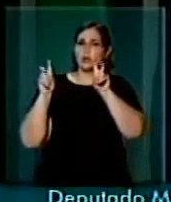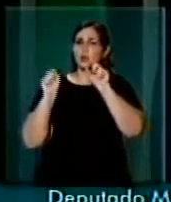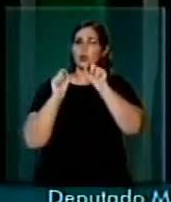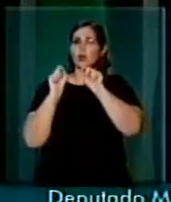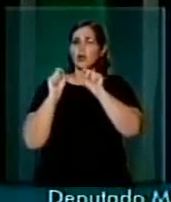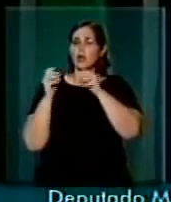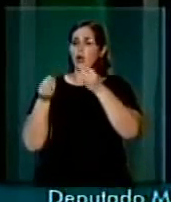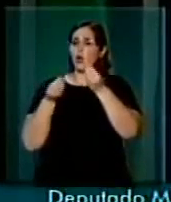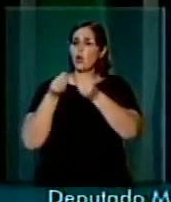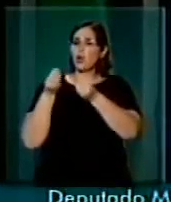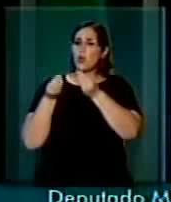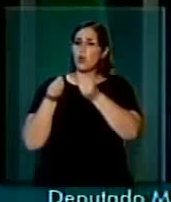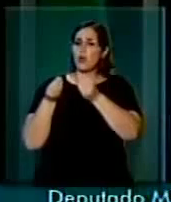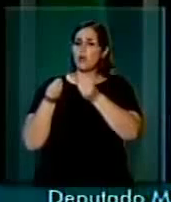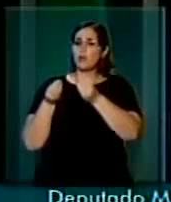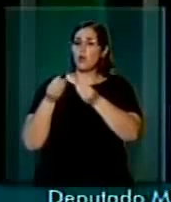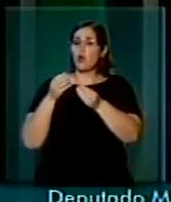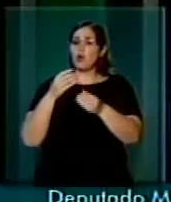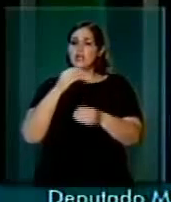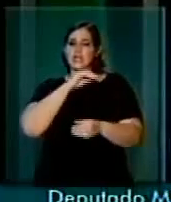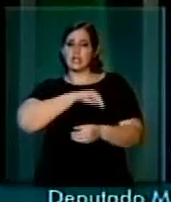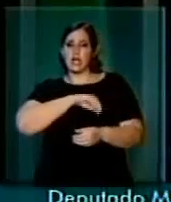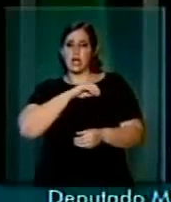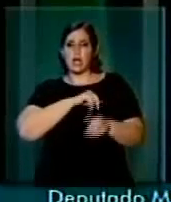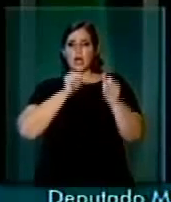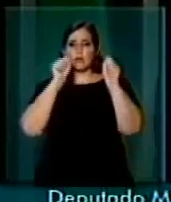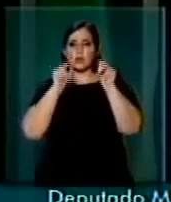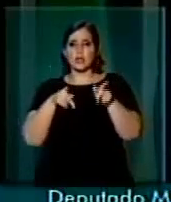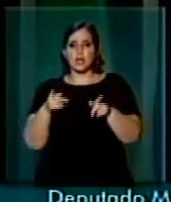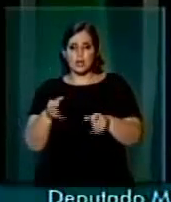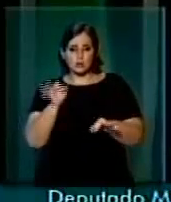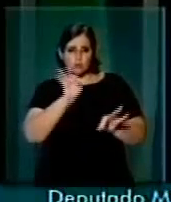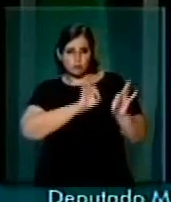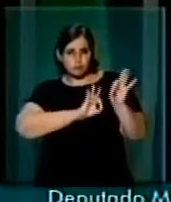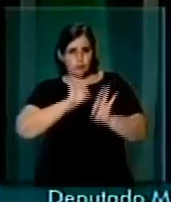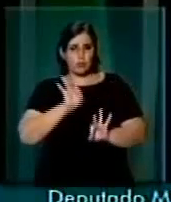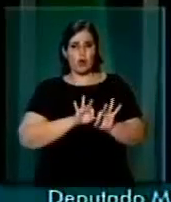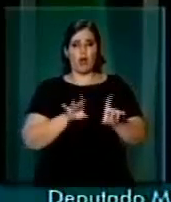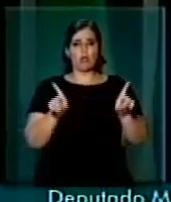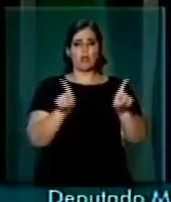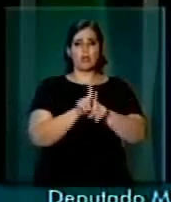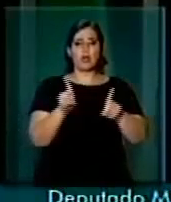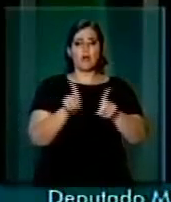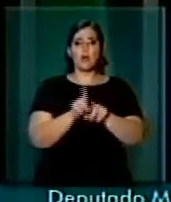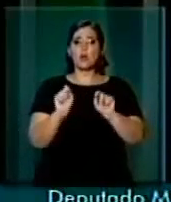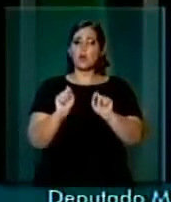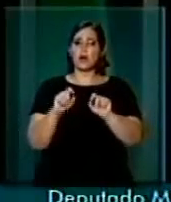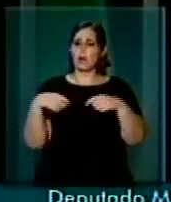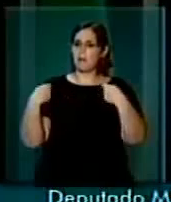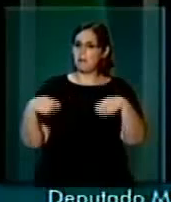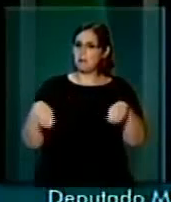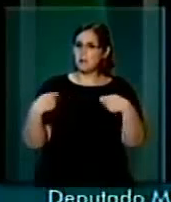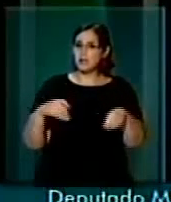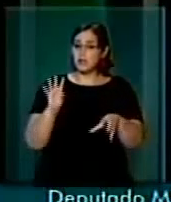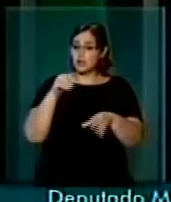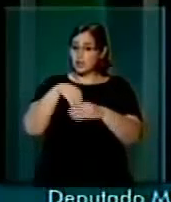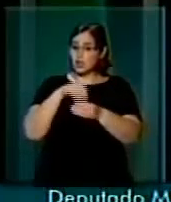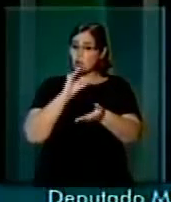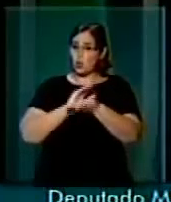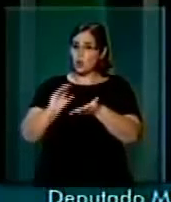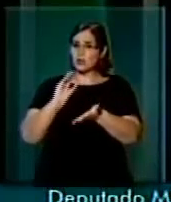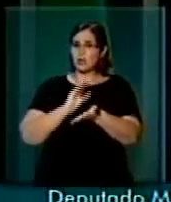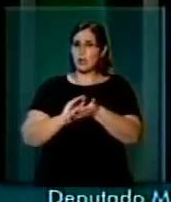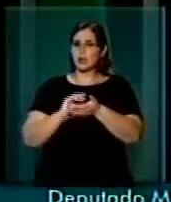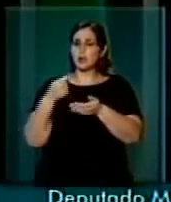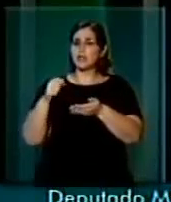recomposição dos ganhos dos aposentados deste país e a necessidade de se colocar no orçamento recursos